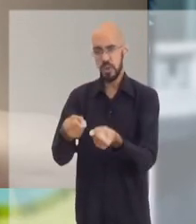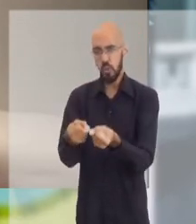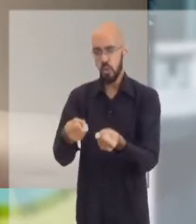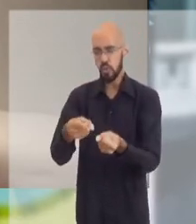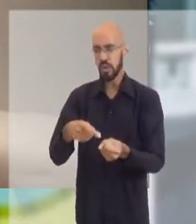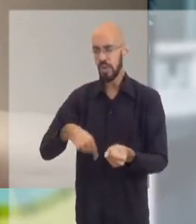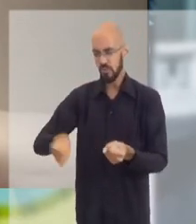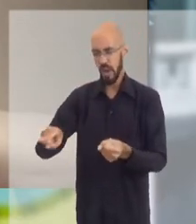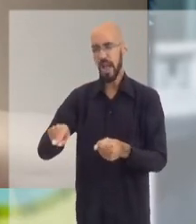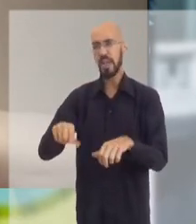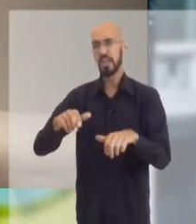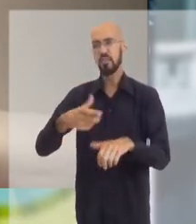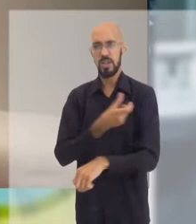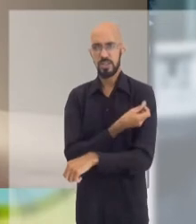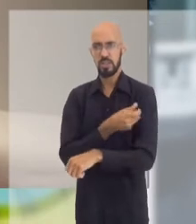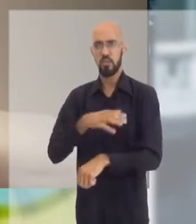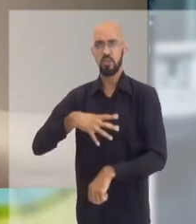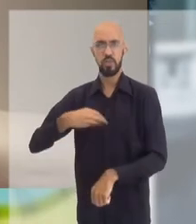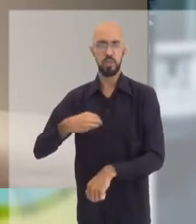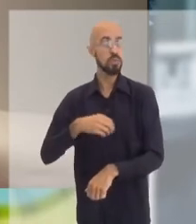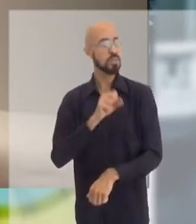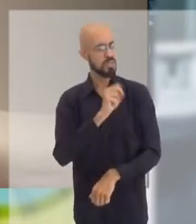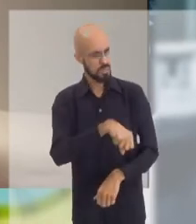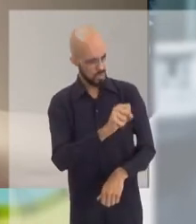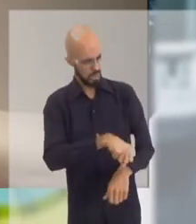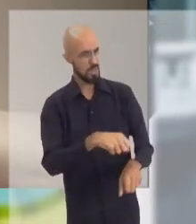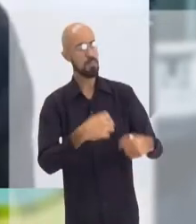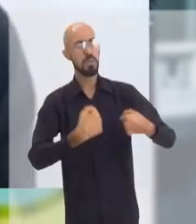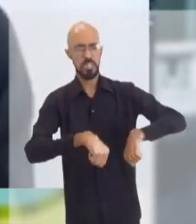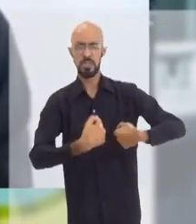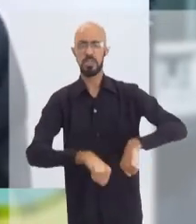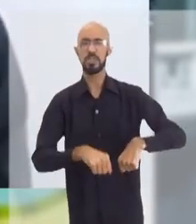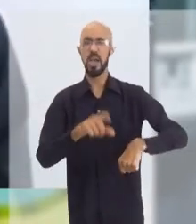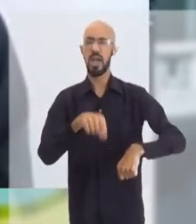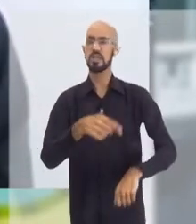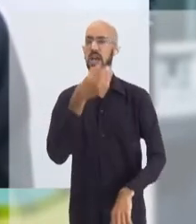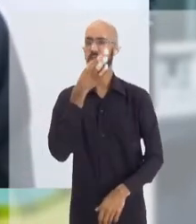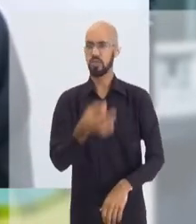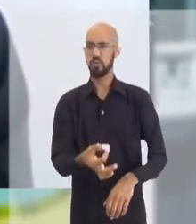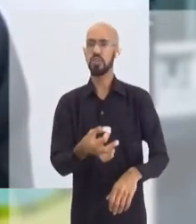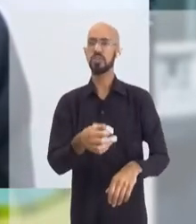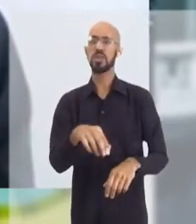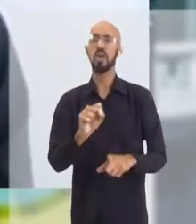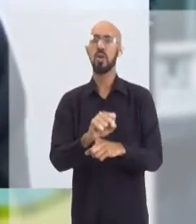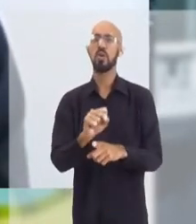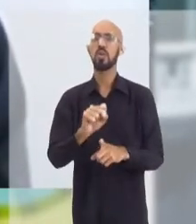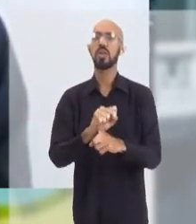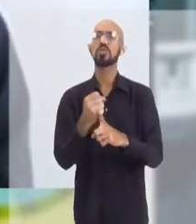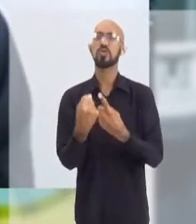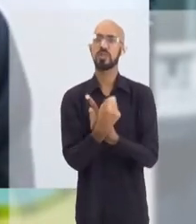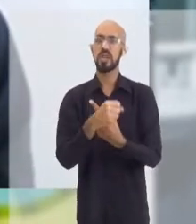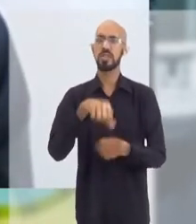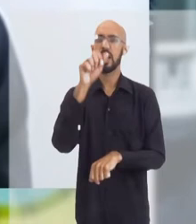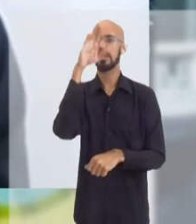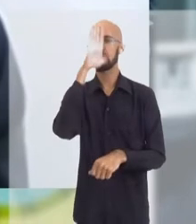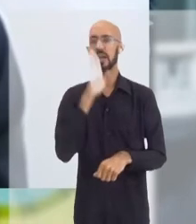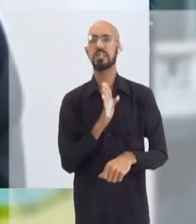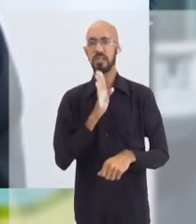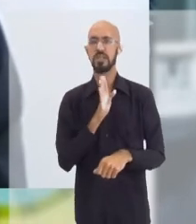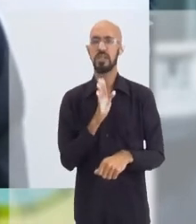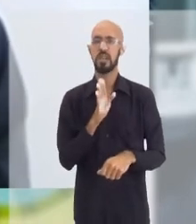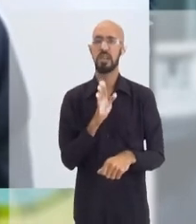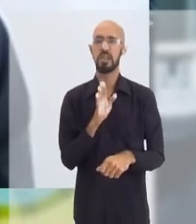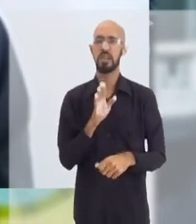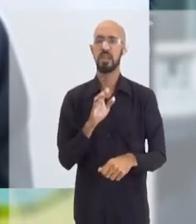que ele vá e vacine o seu filho? Deve vacinar seus filhos. Essa é a recomendação da Sociedade Brasileira de Imunizações,